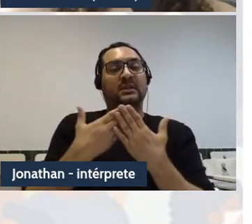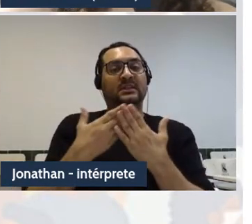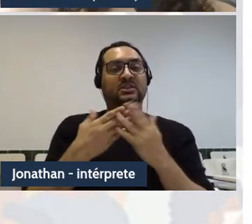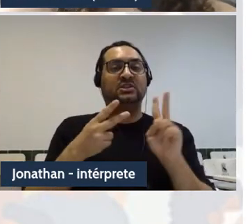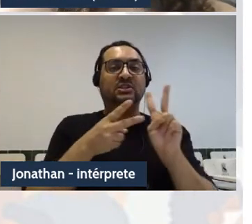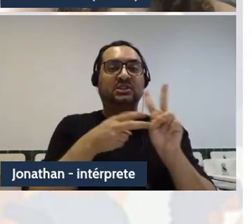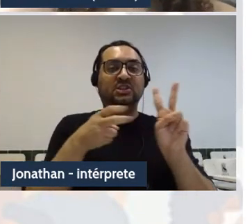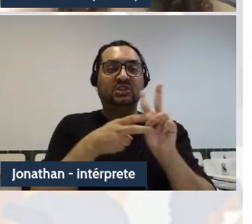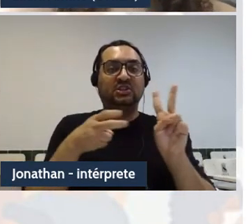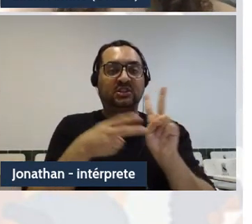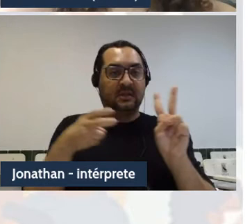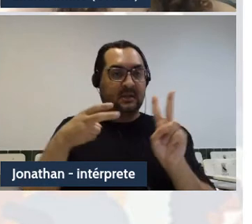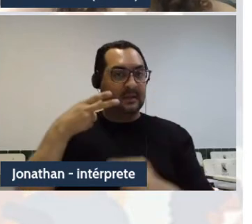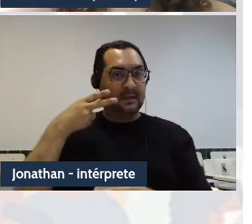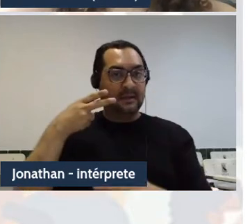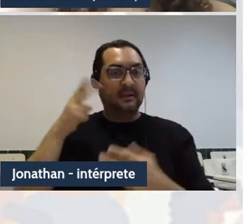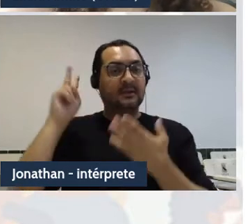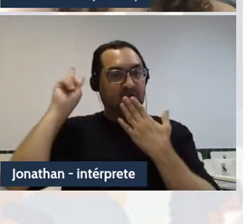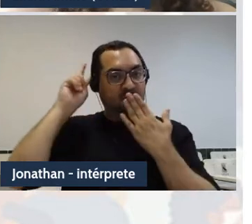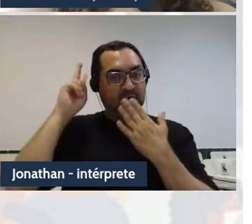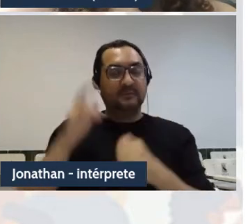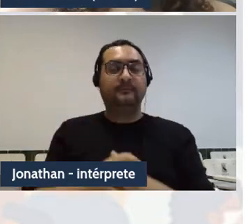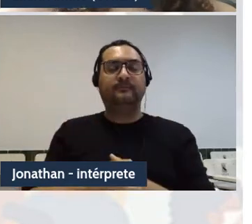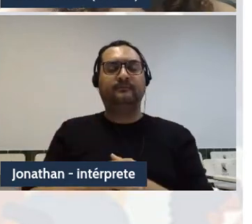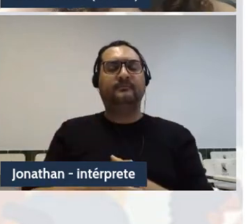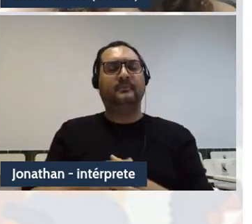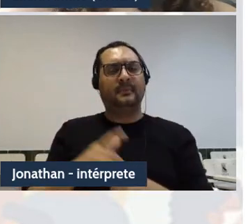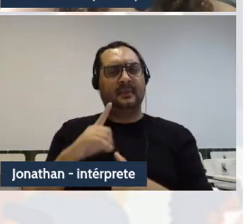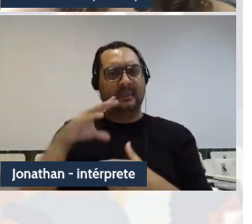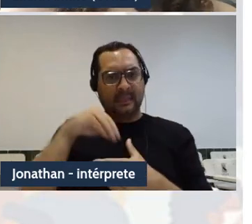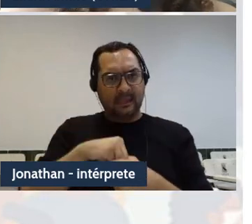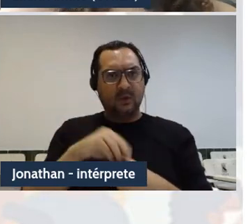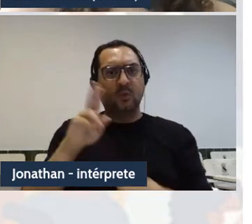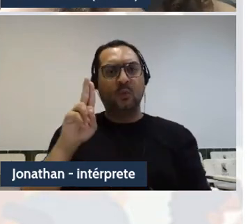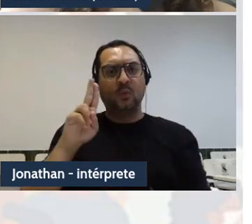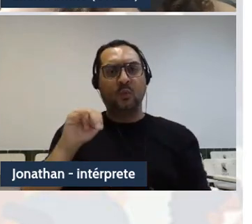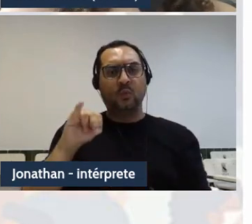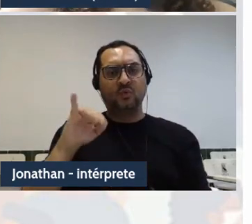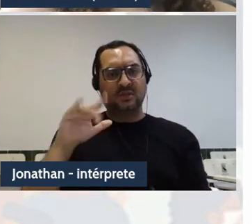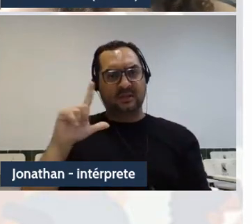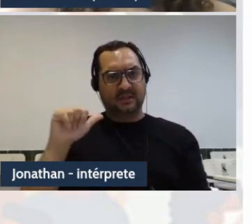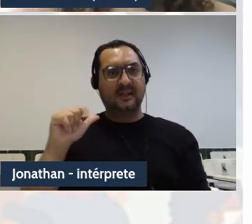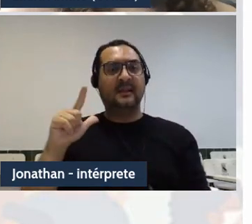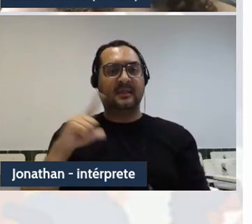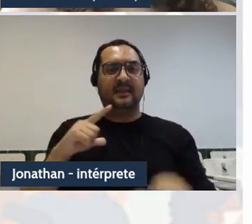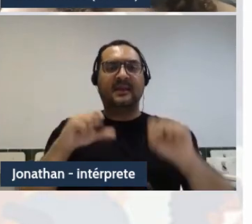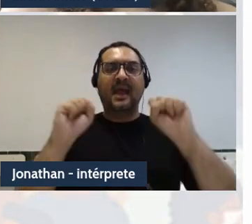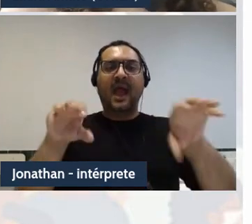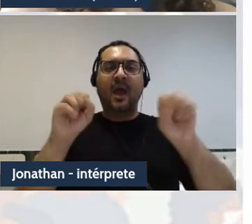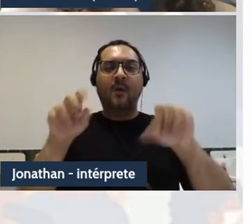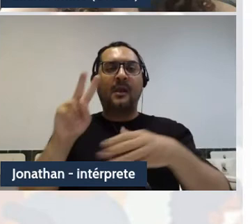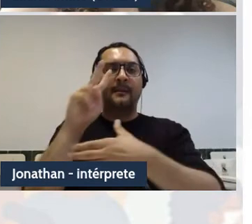salientar também que um dos princípios da UNILA é a educação bilingue em português e espanhol e a promoção da interculturalidade.